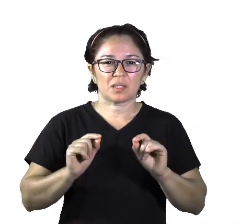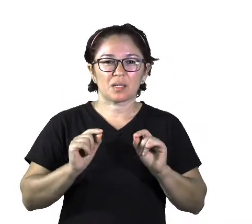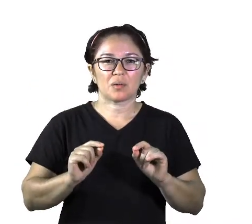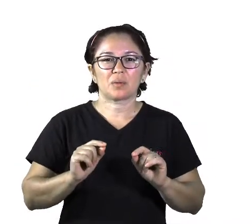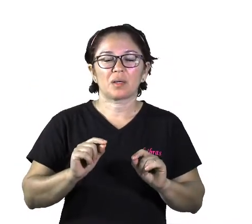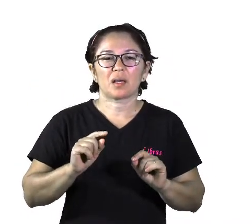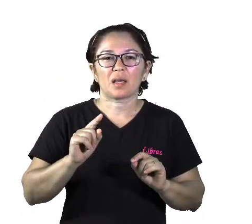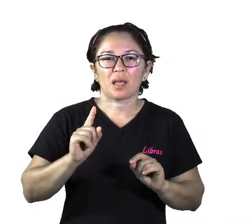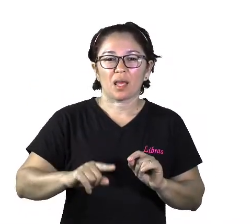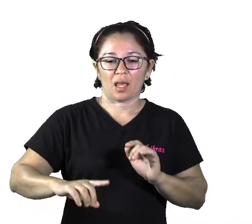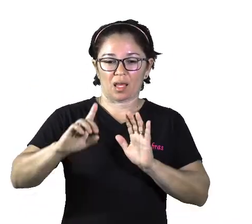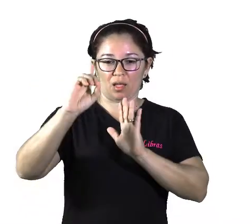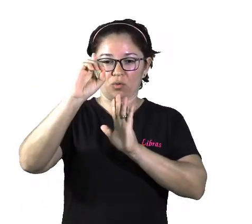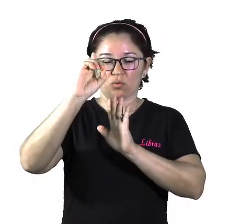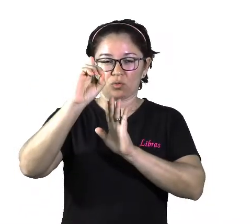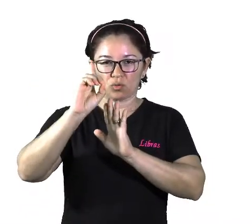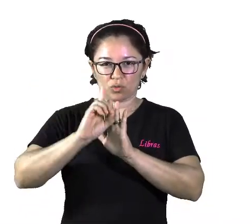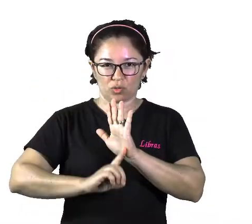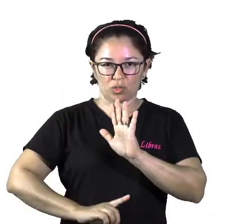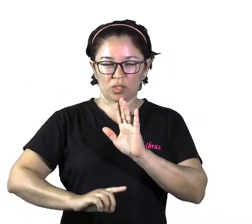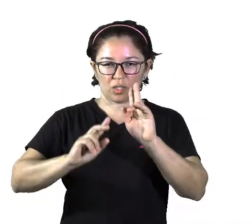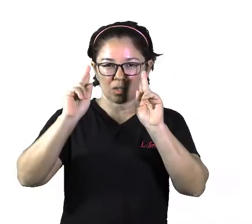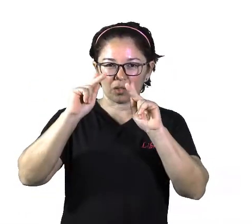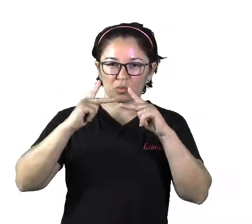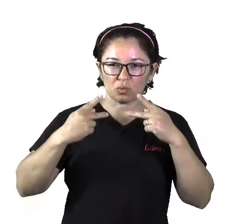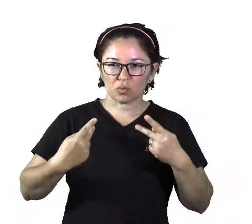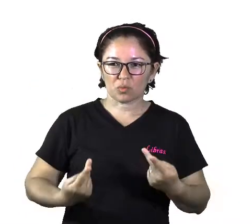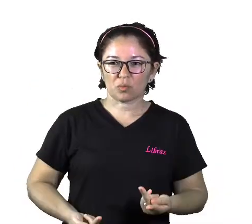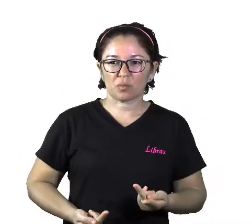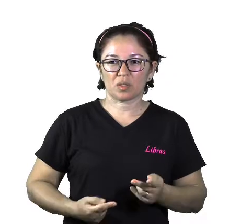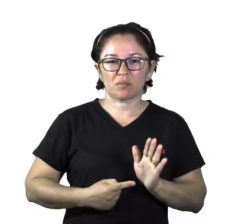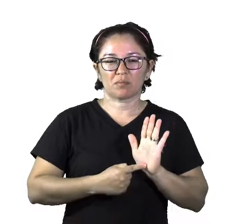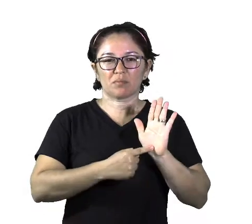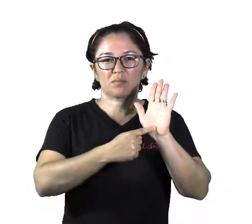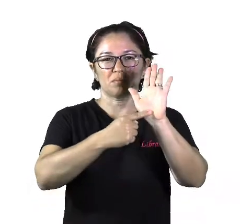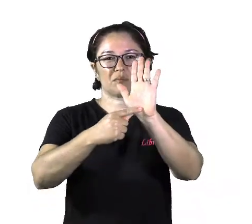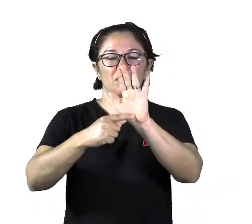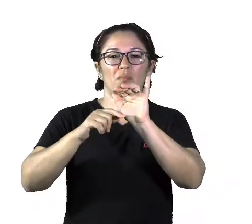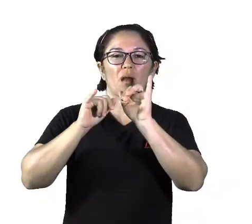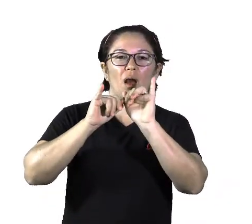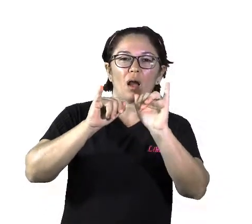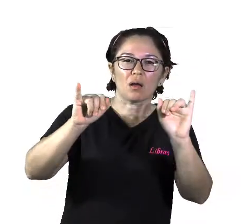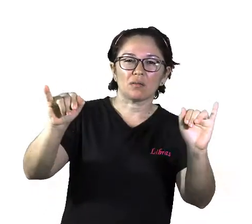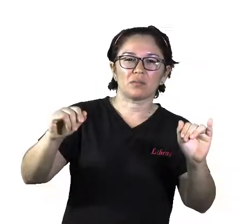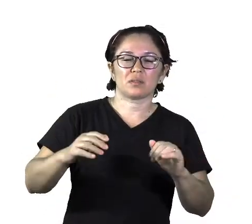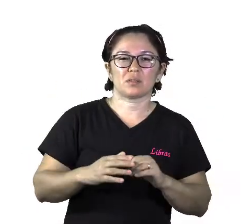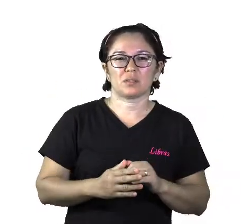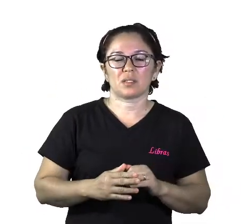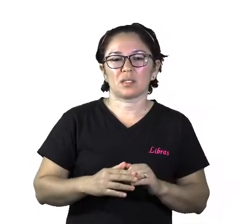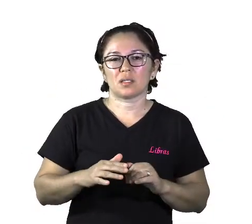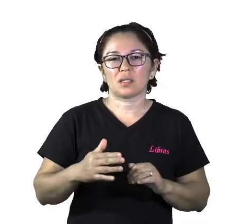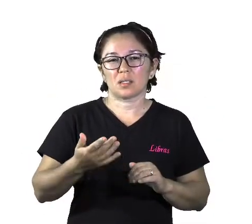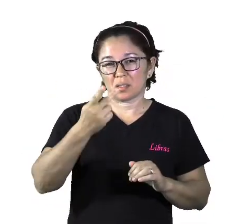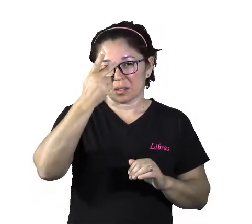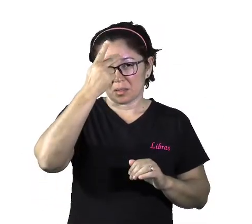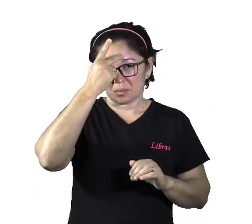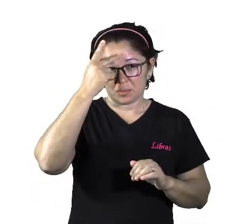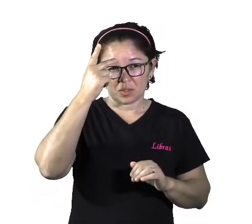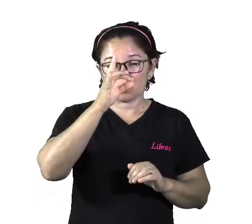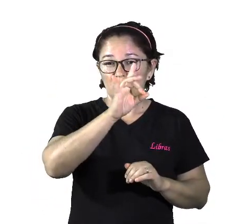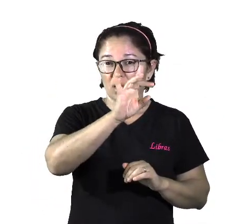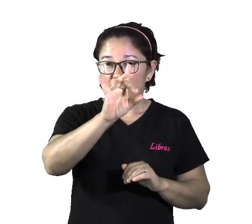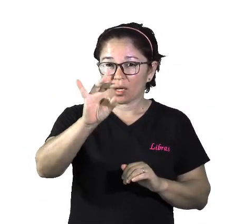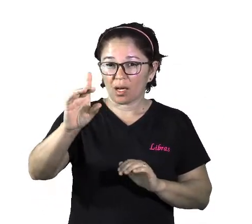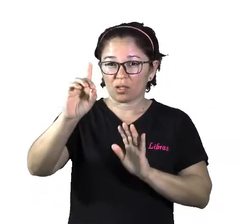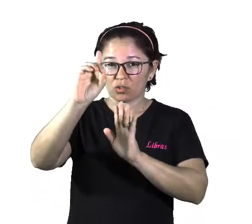contexto em que ela surgiu, a importância de conhecer e defender os direitos que nós temos